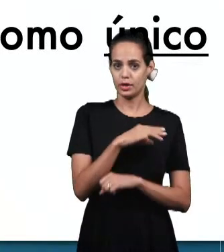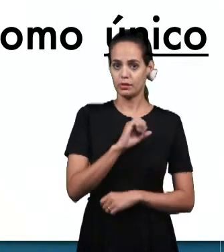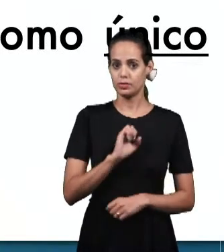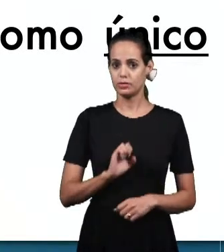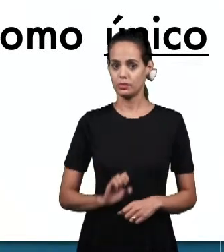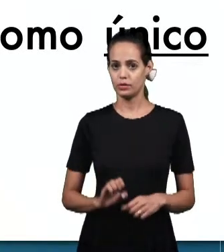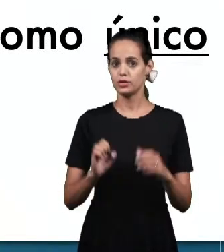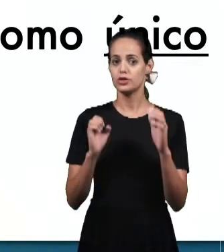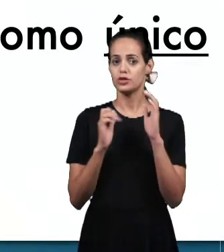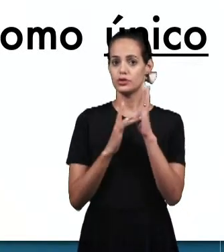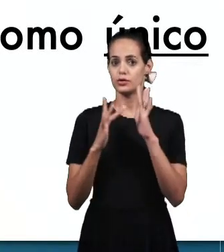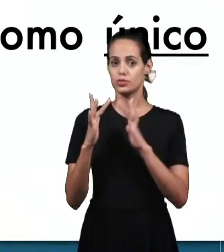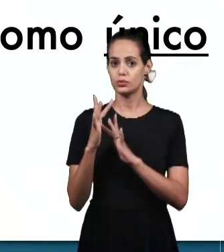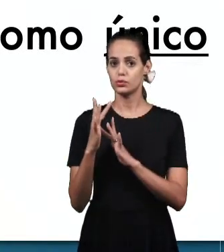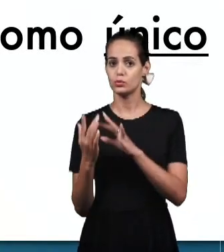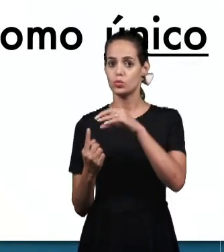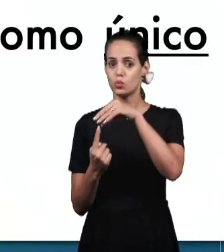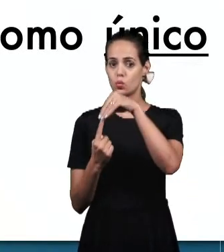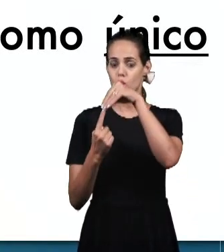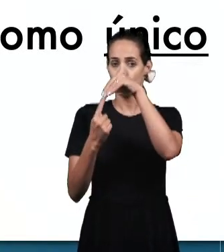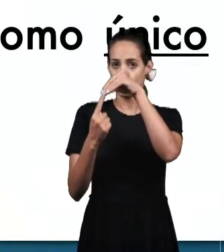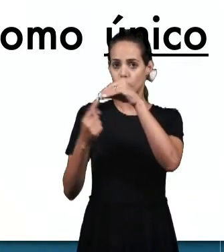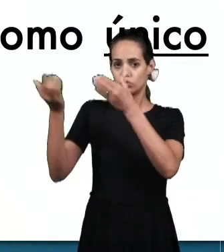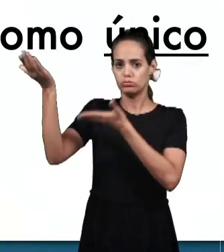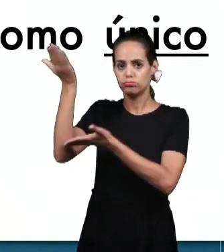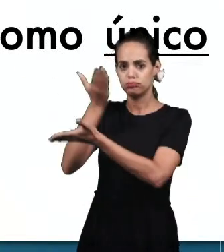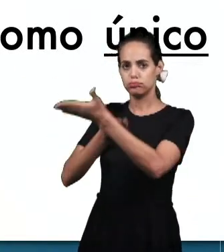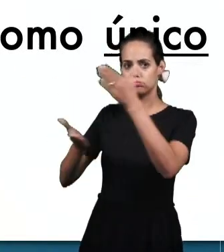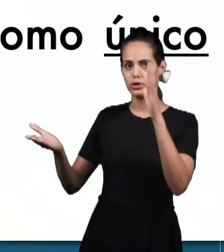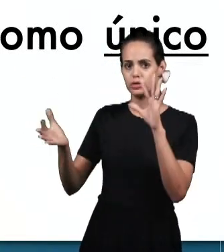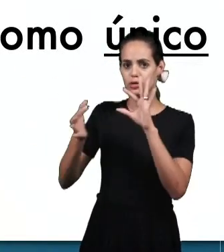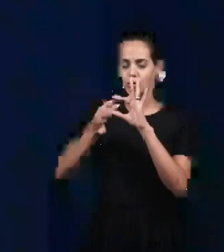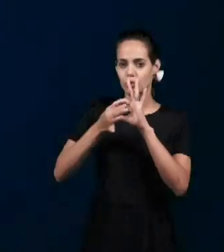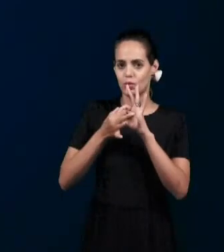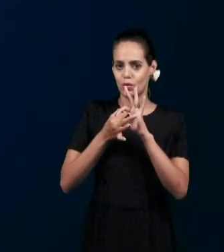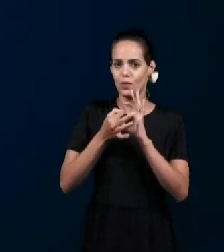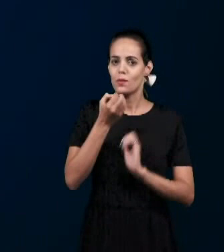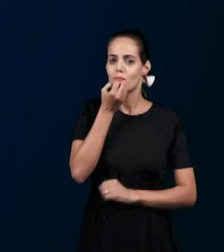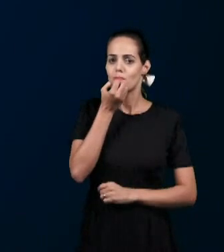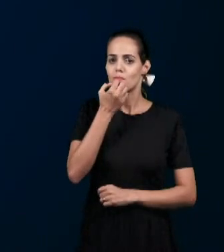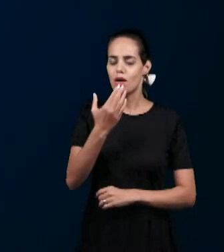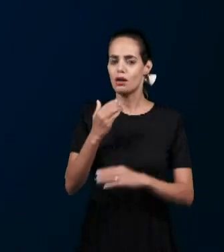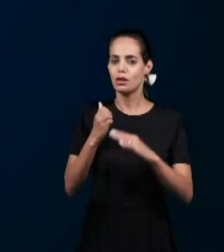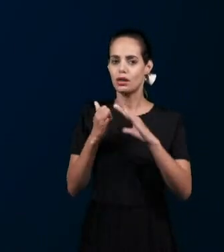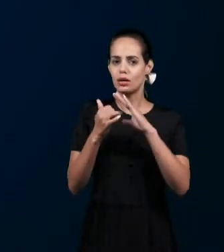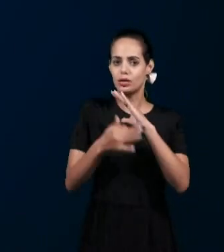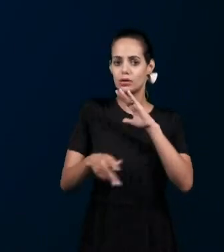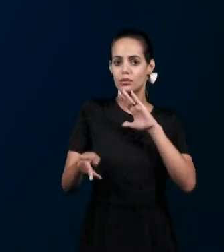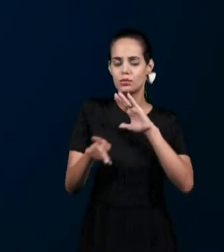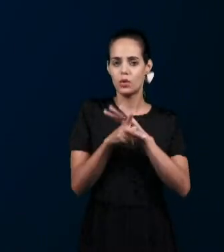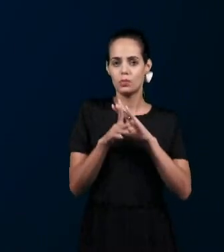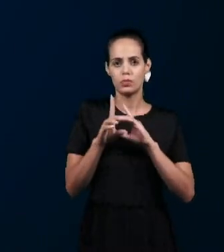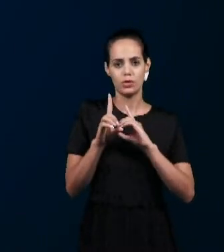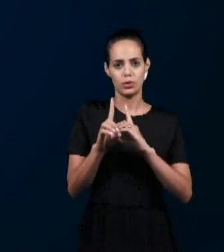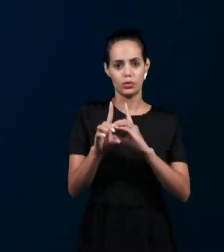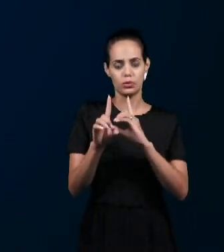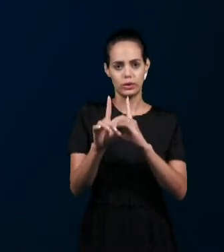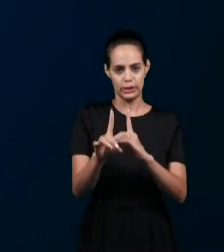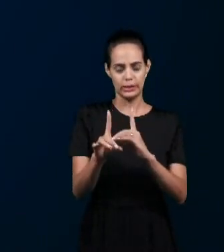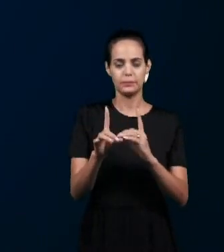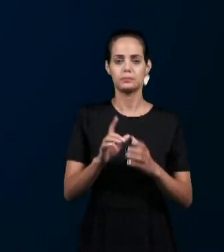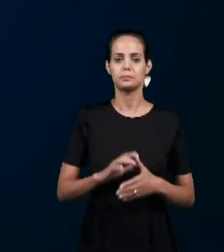como o único mediador E os benefícios das doutrinas Muito bem, diante desta afirmação